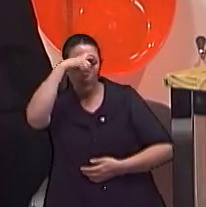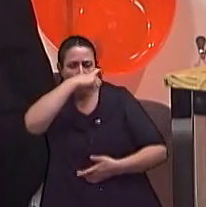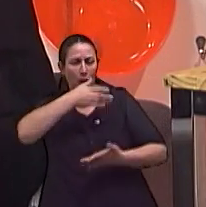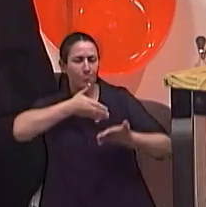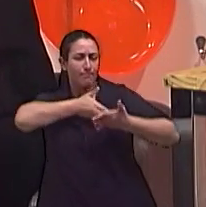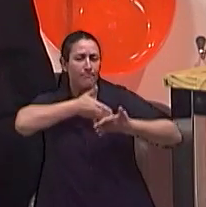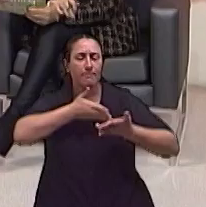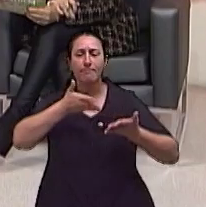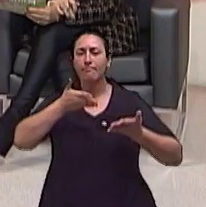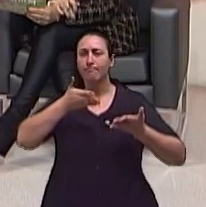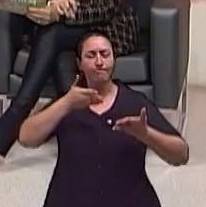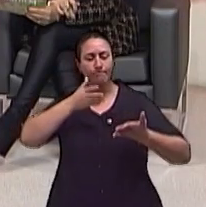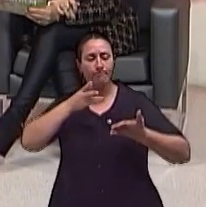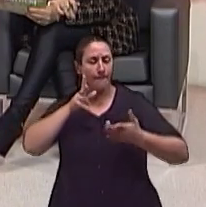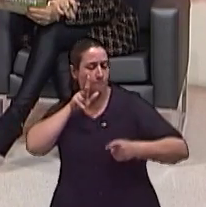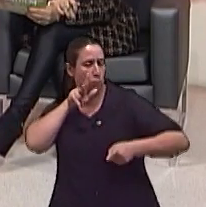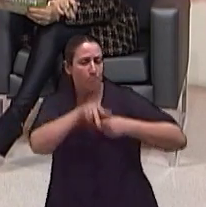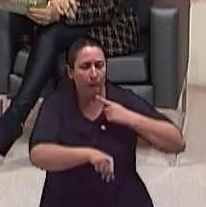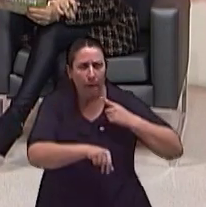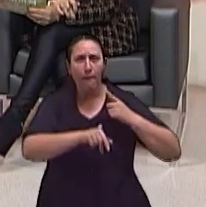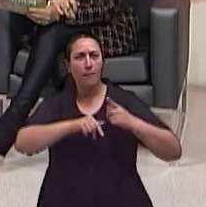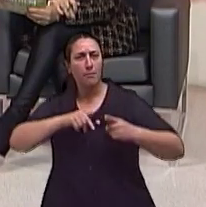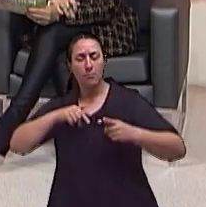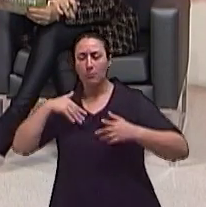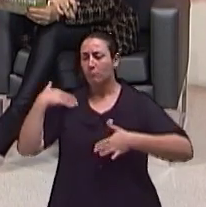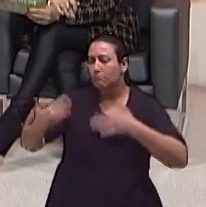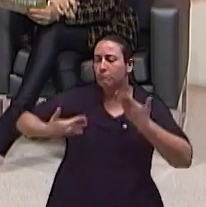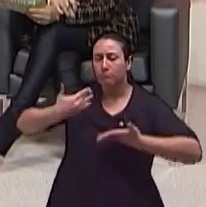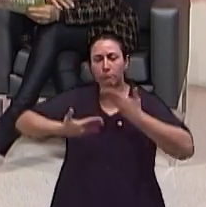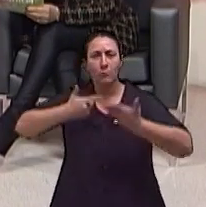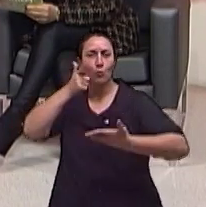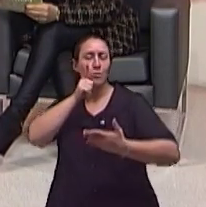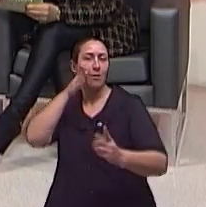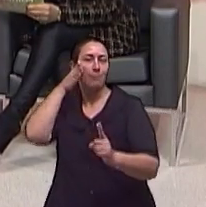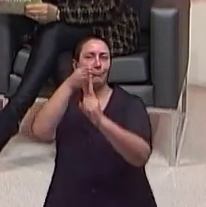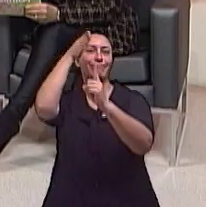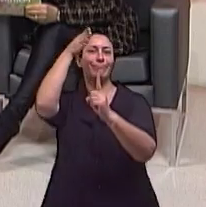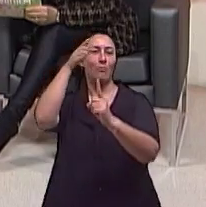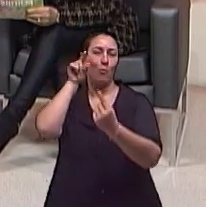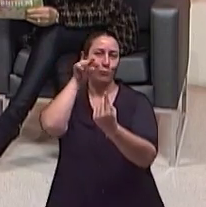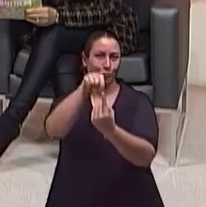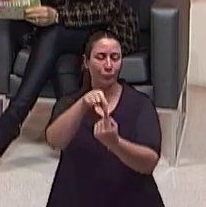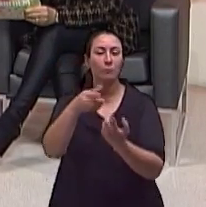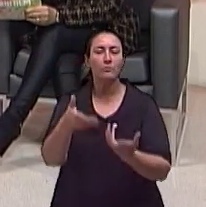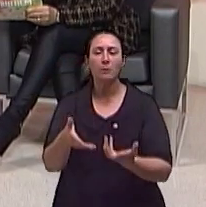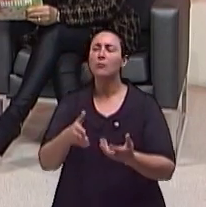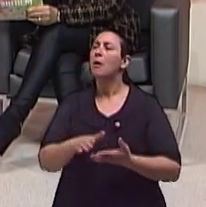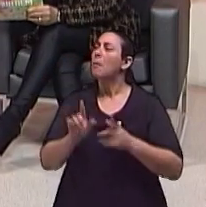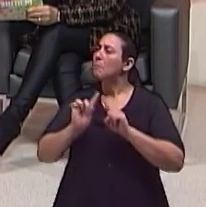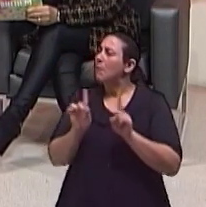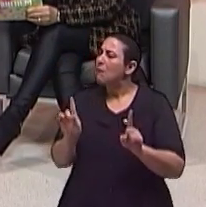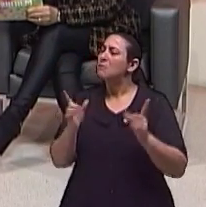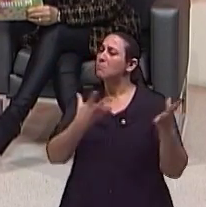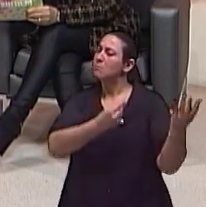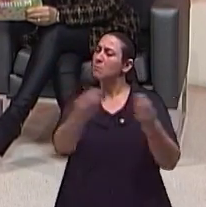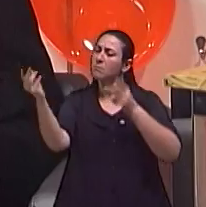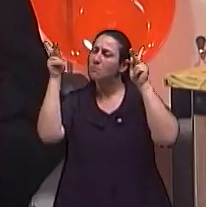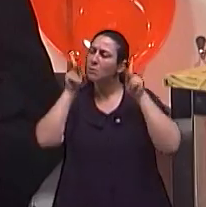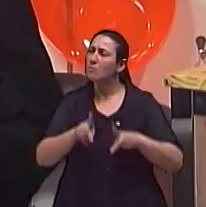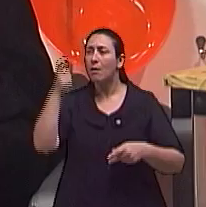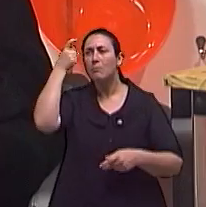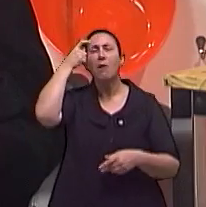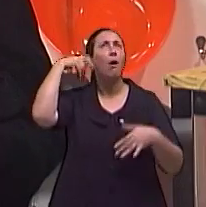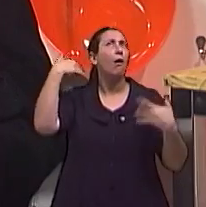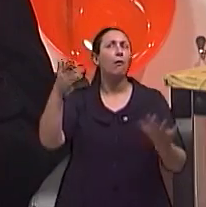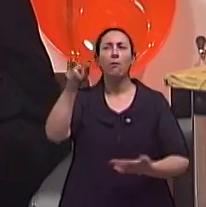que ela tem que vencer para conseguir chegar lá no seu objetivo. Pois é, mas normalmente as pessoas acham que aquele papel caiu do